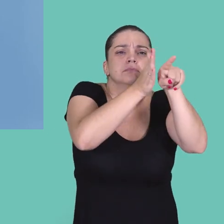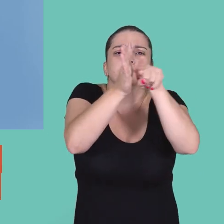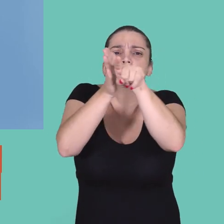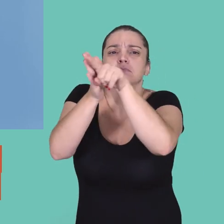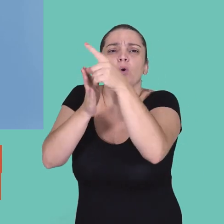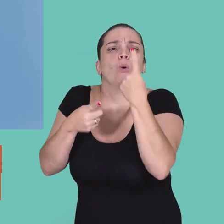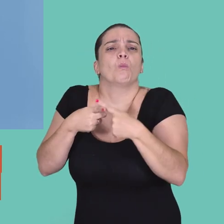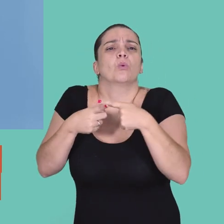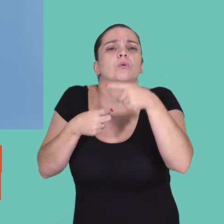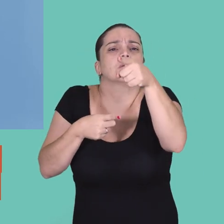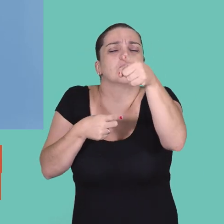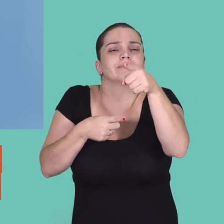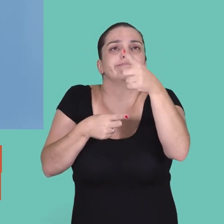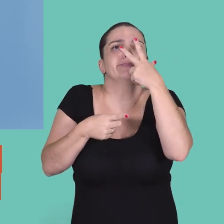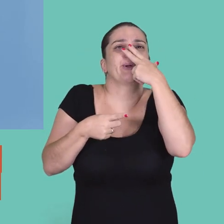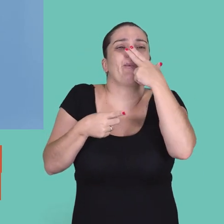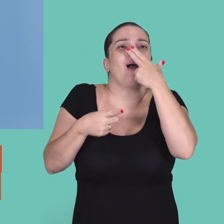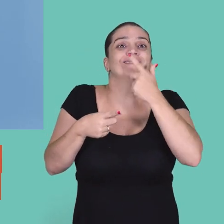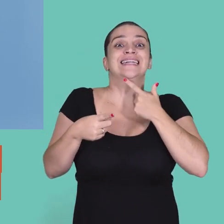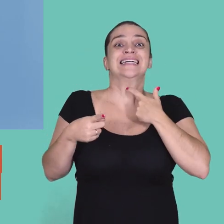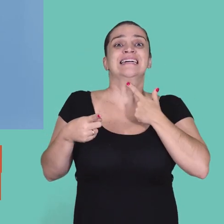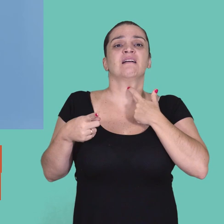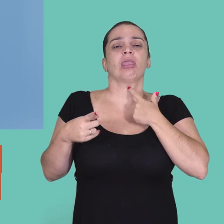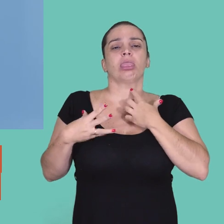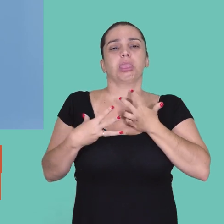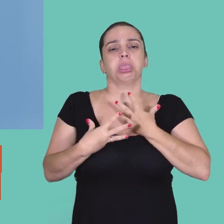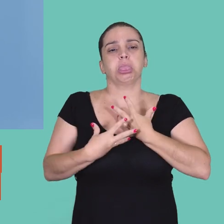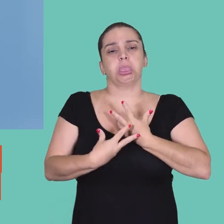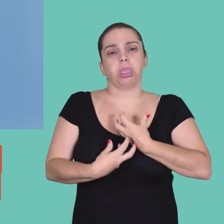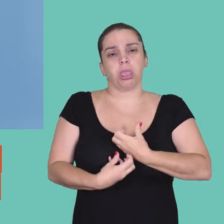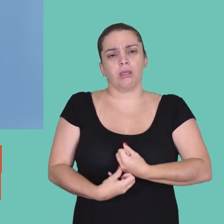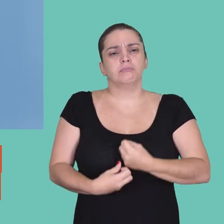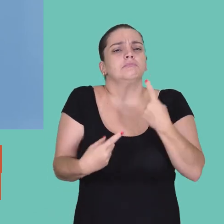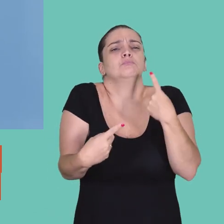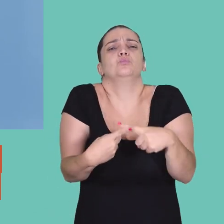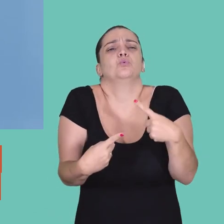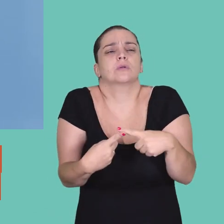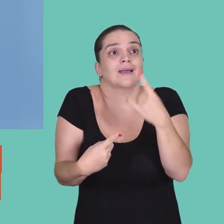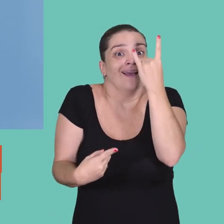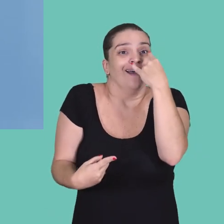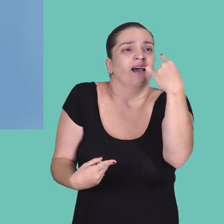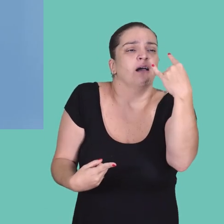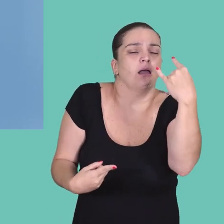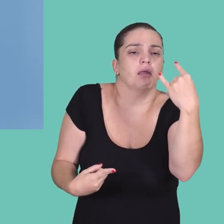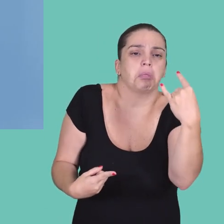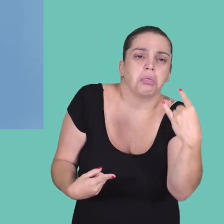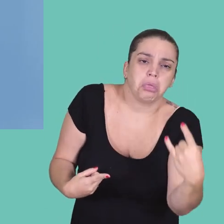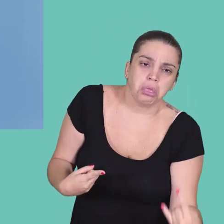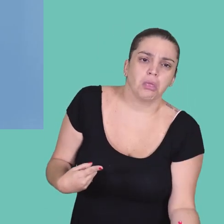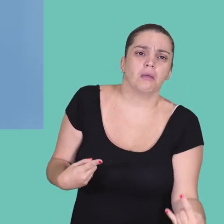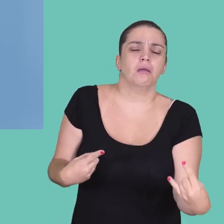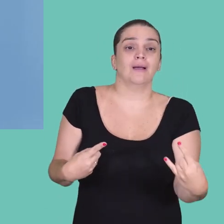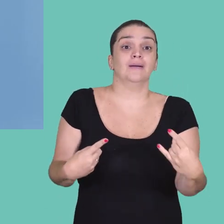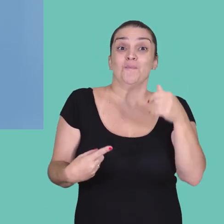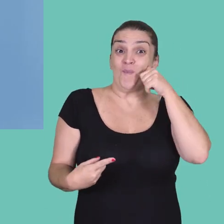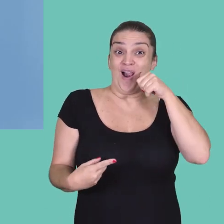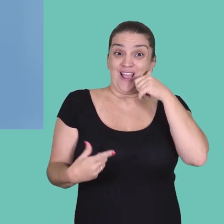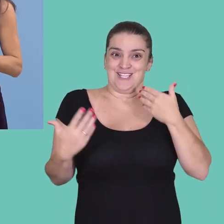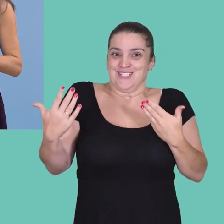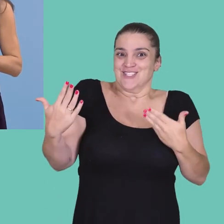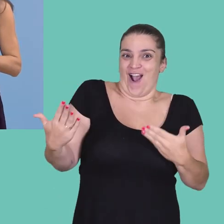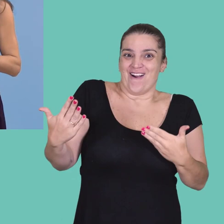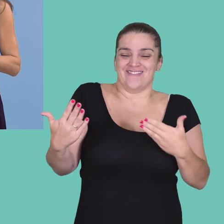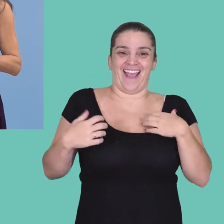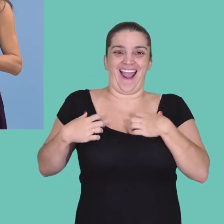realizado em que perguntou-se para as mulheres, mas o que fez você perder a ambição? Mostrava que as mulheres